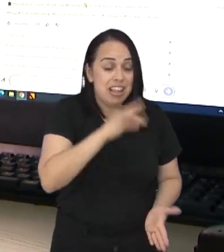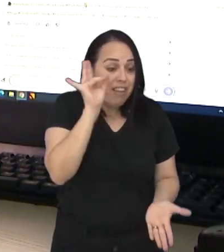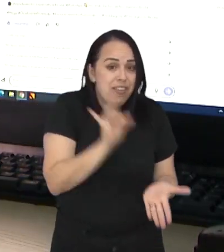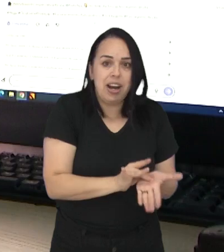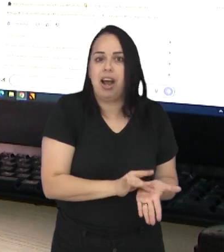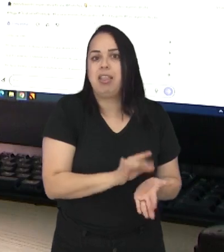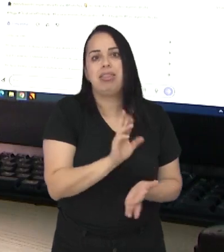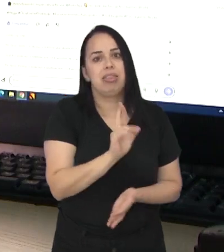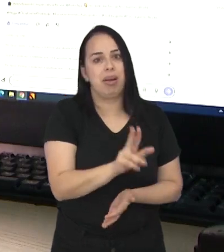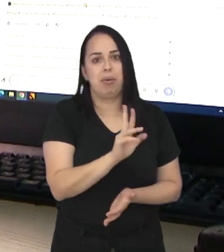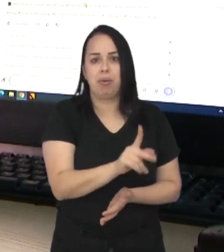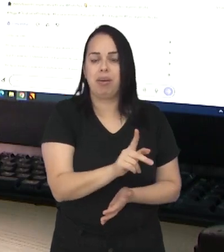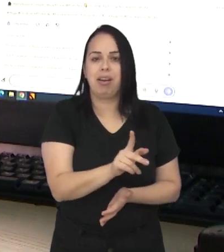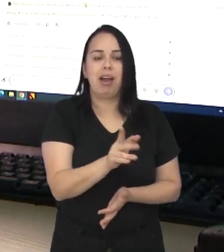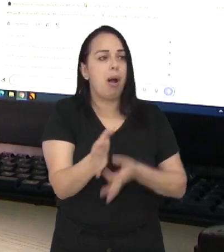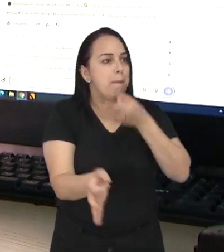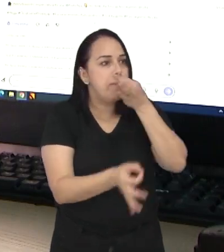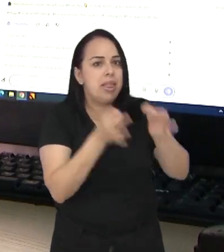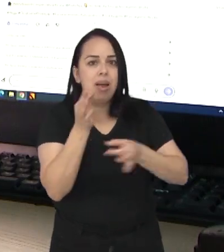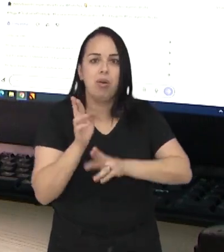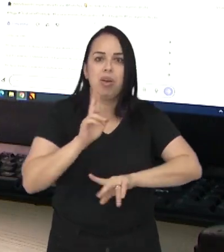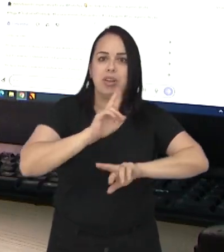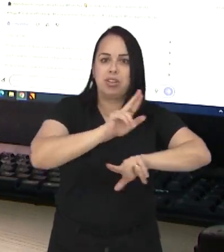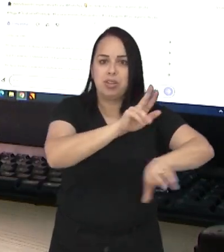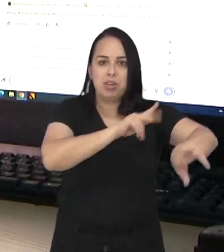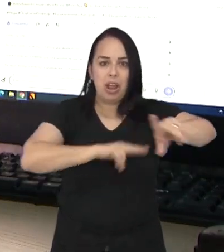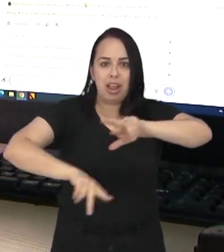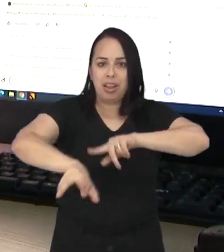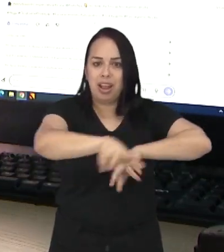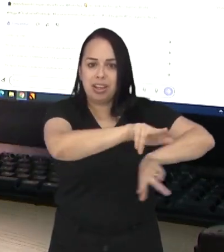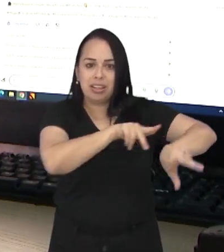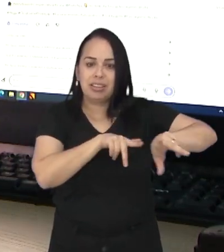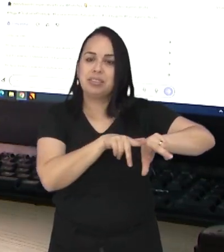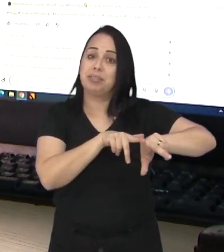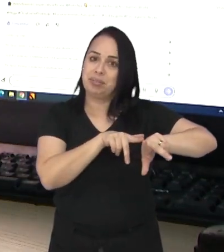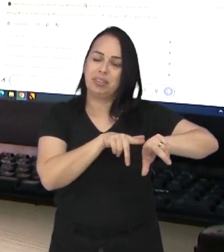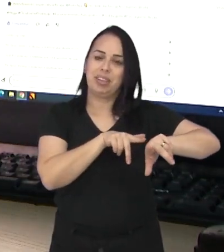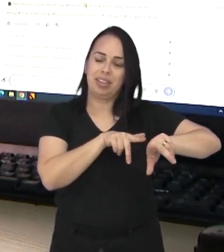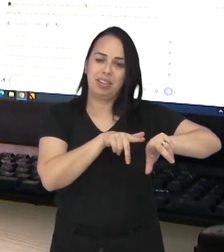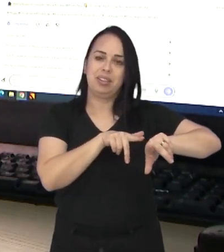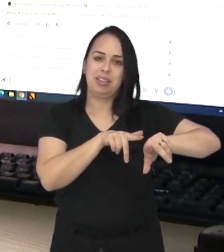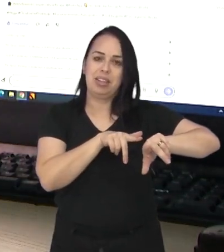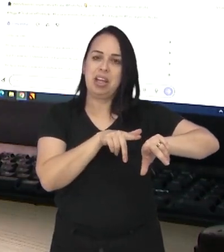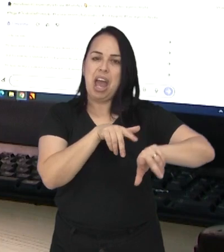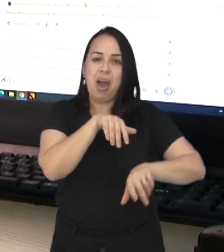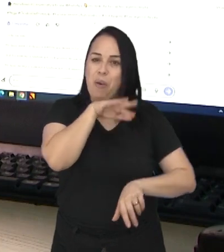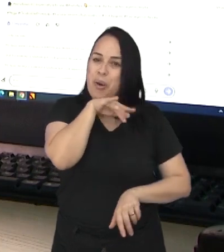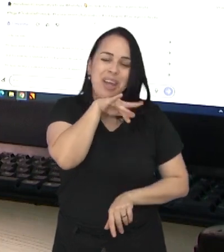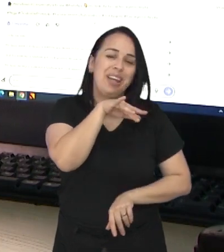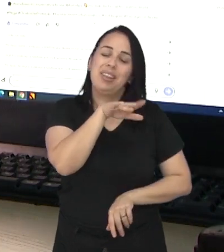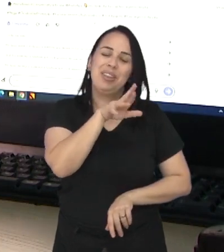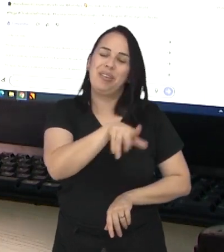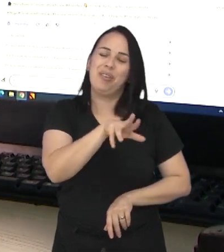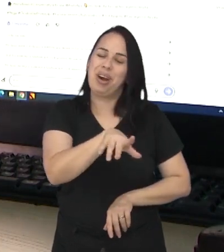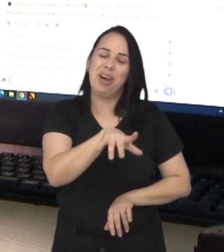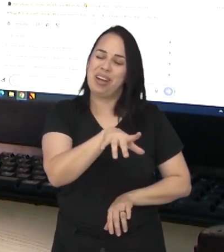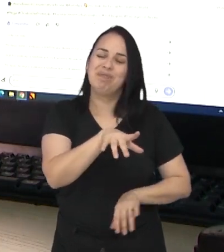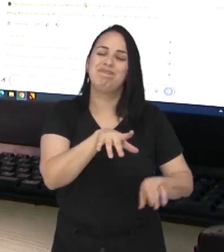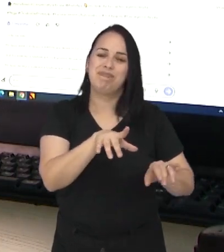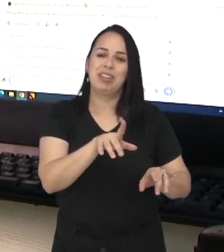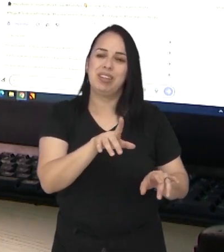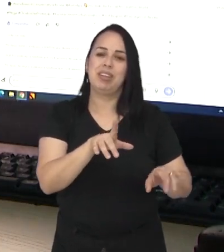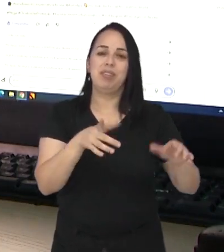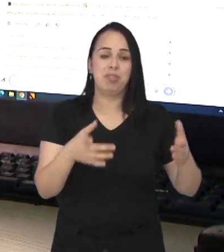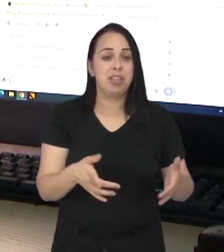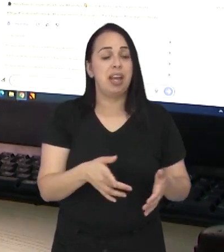dele, é a realidade da vida, porque não é. As pessoas divergem de opinião e nem porque é uma opinião diversa, é